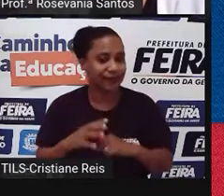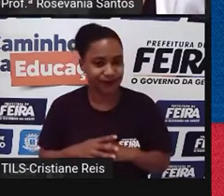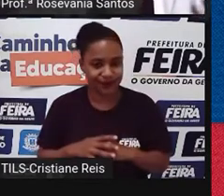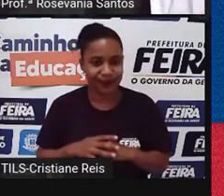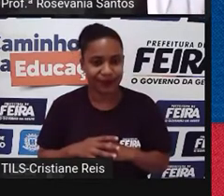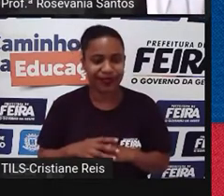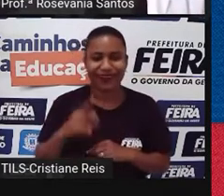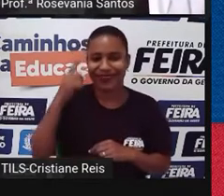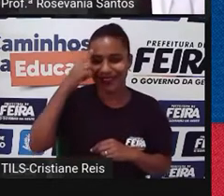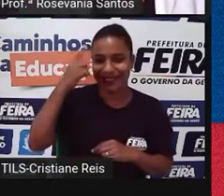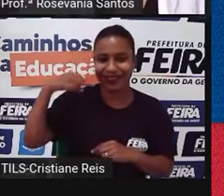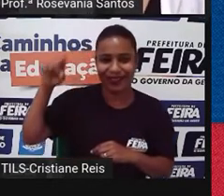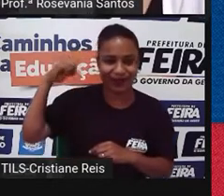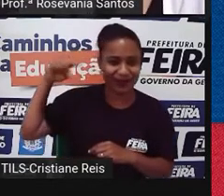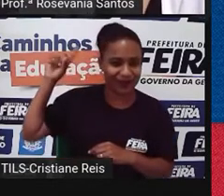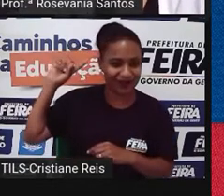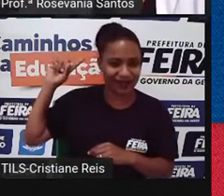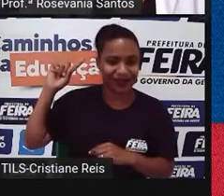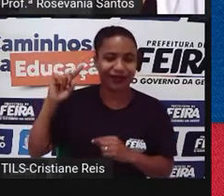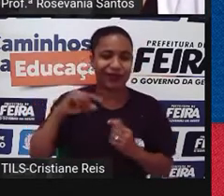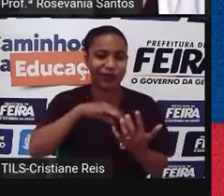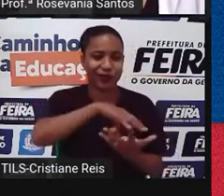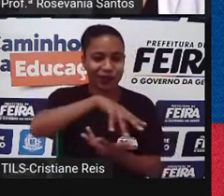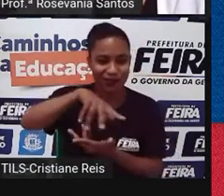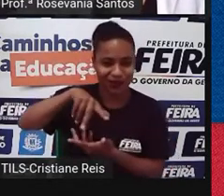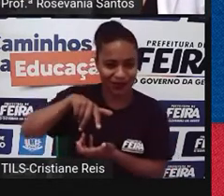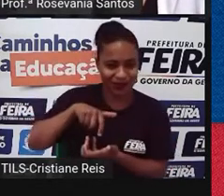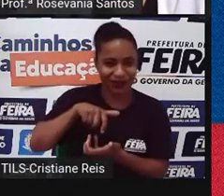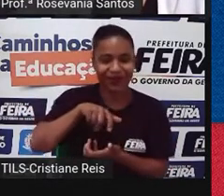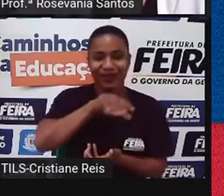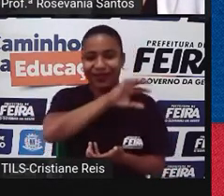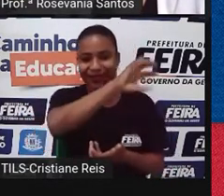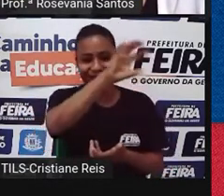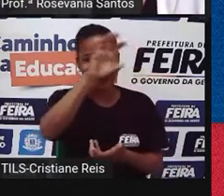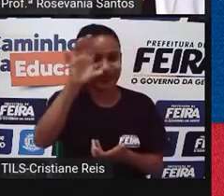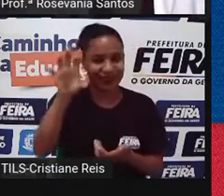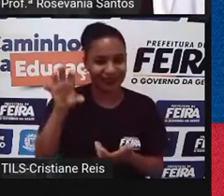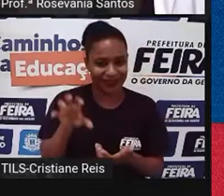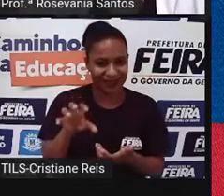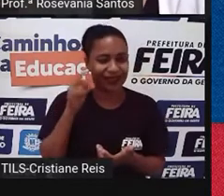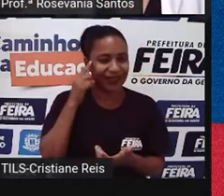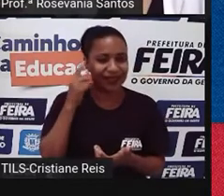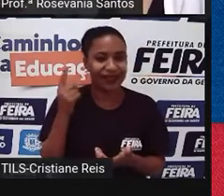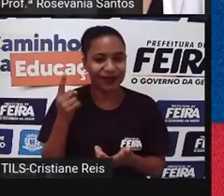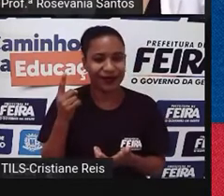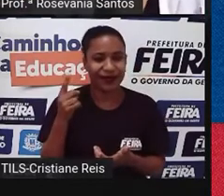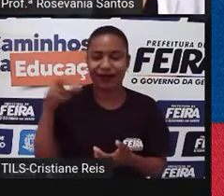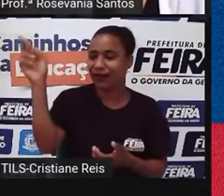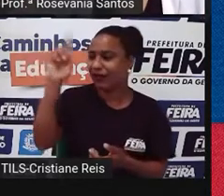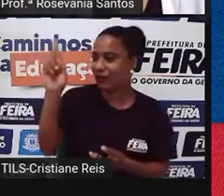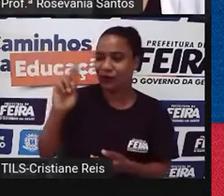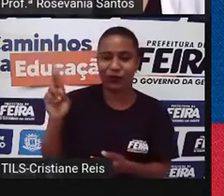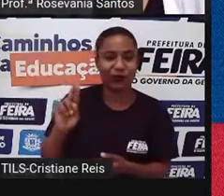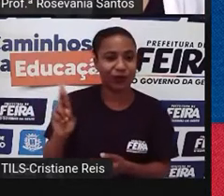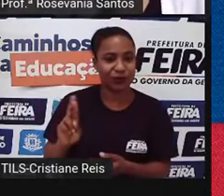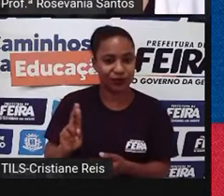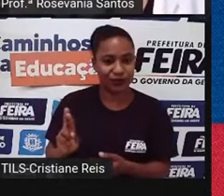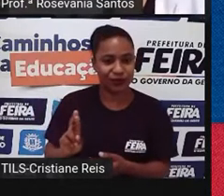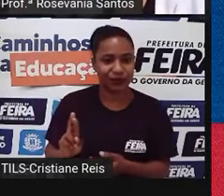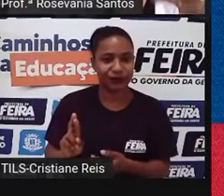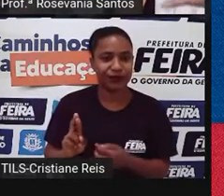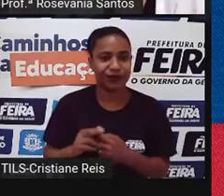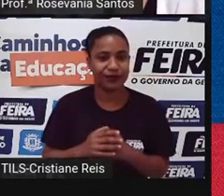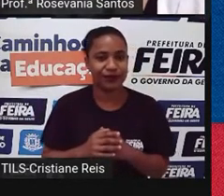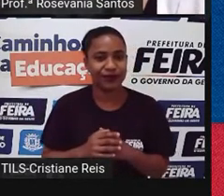sobre a regionalização mundial, eu, nós falamos, né, que houve um grande momento em que a Rússia, né, na,